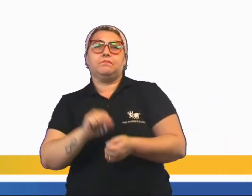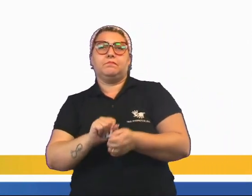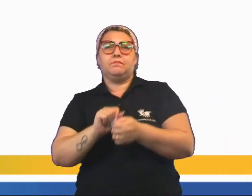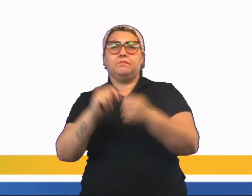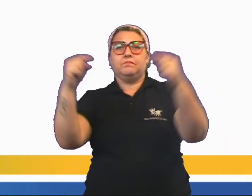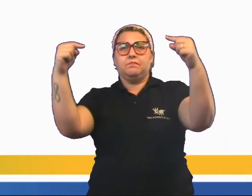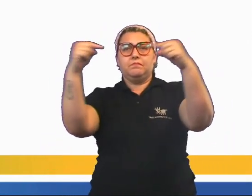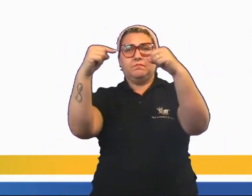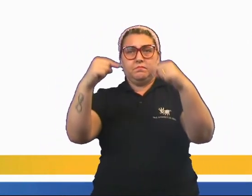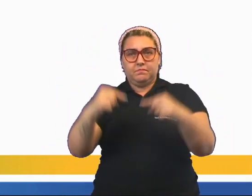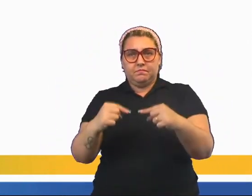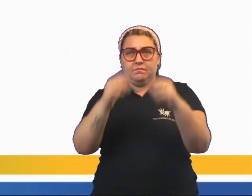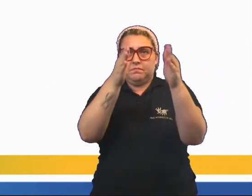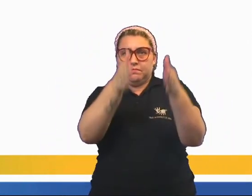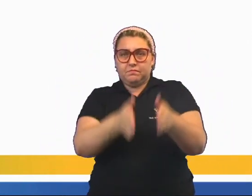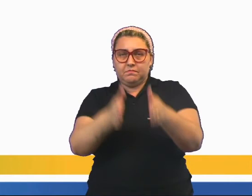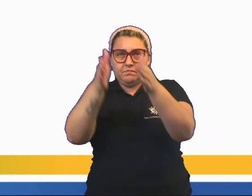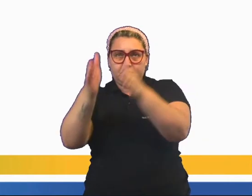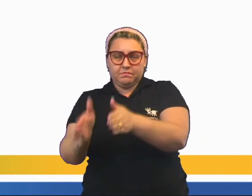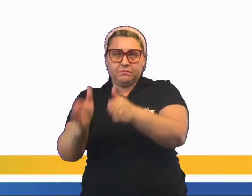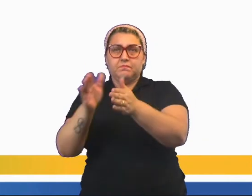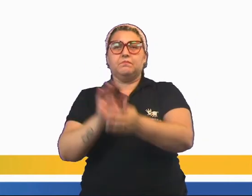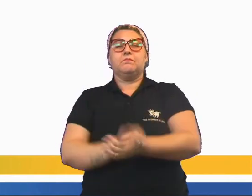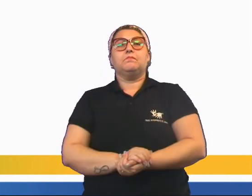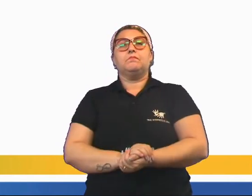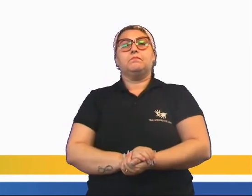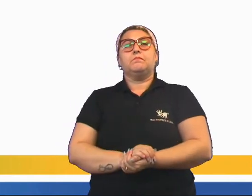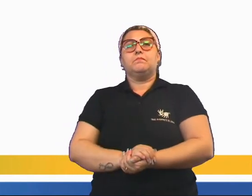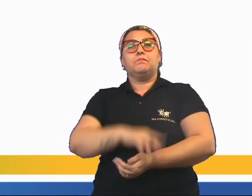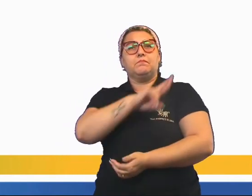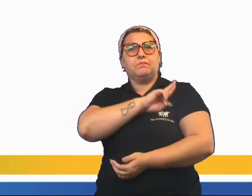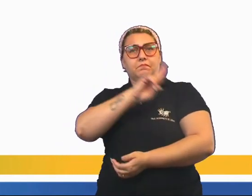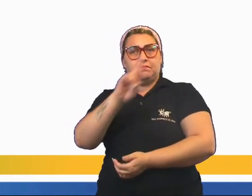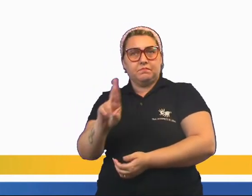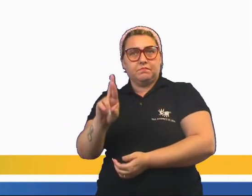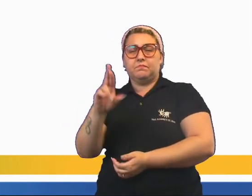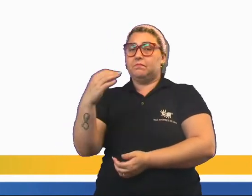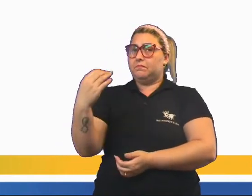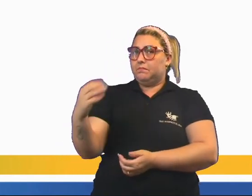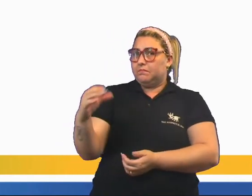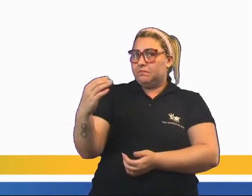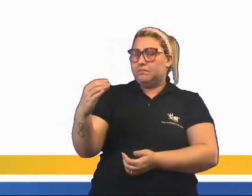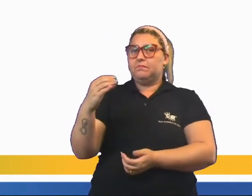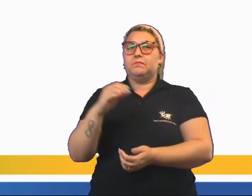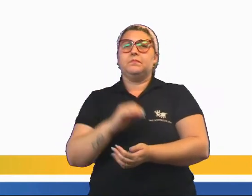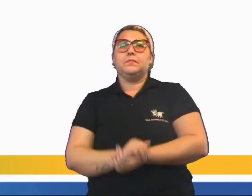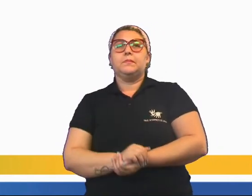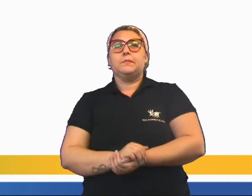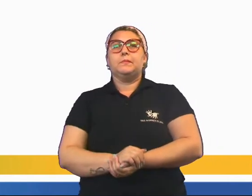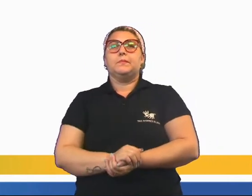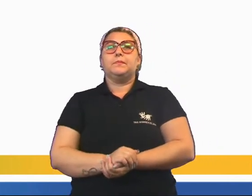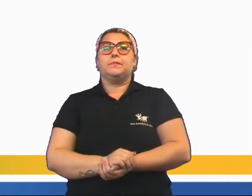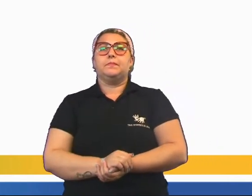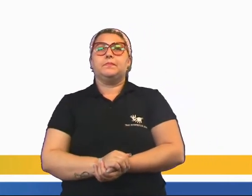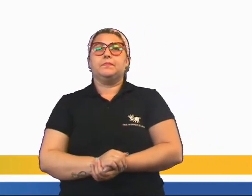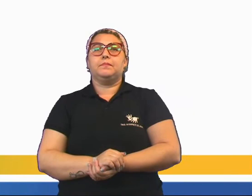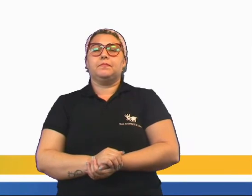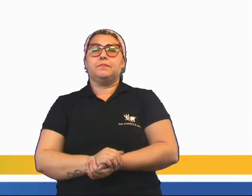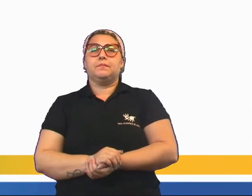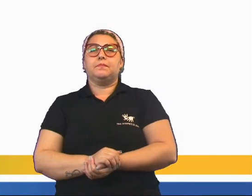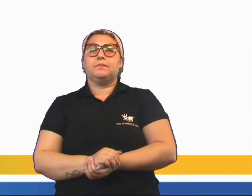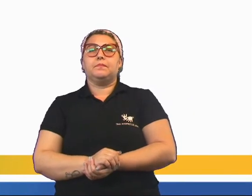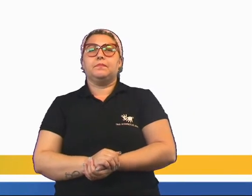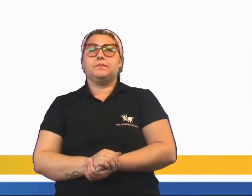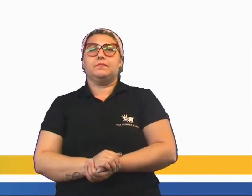correspondência correta entre as definições de religião. a definição científica